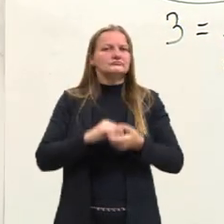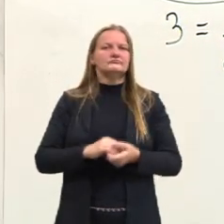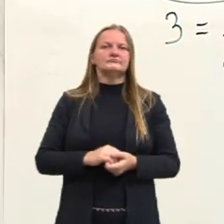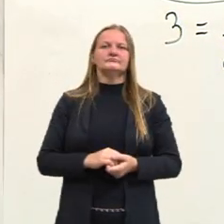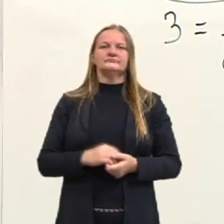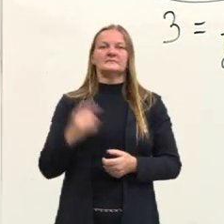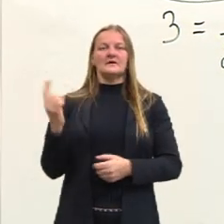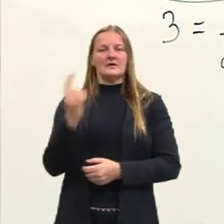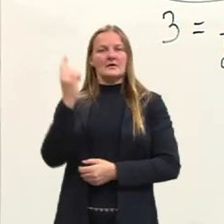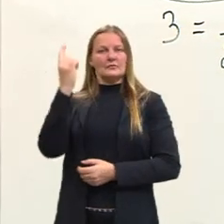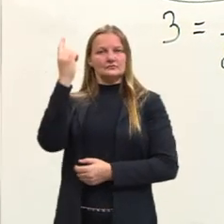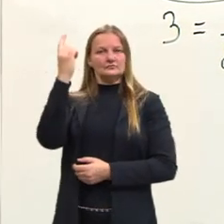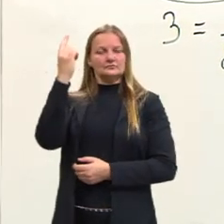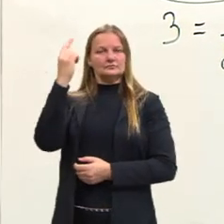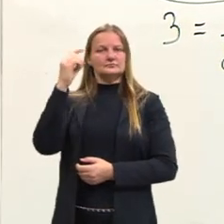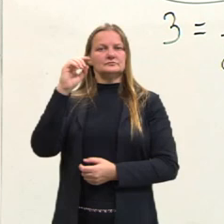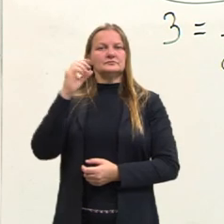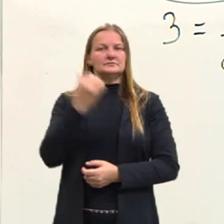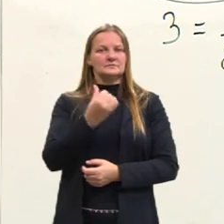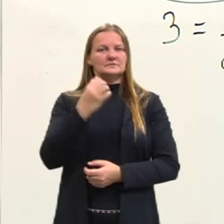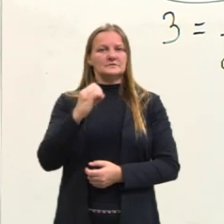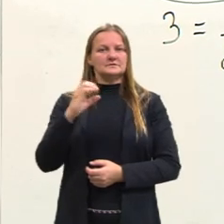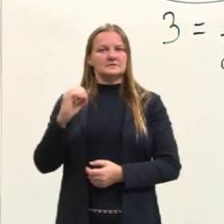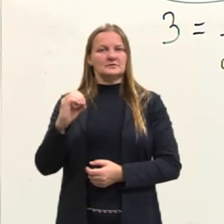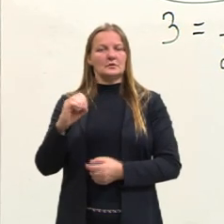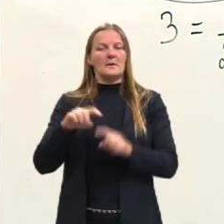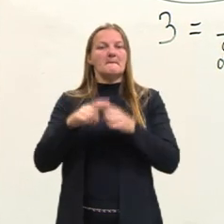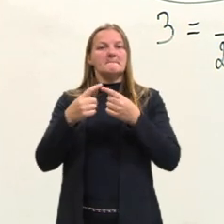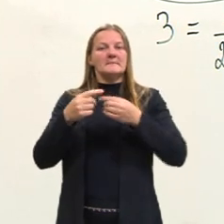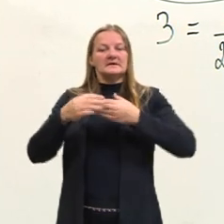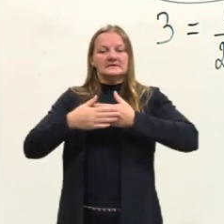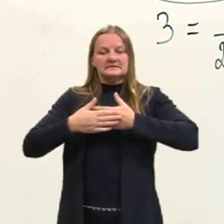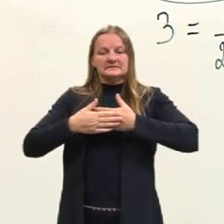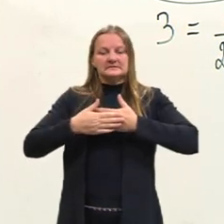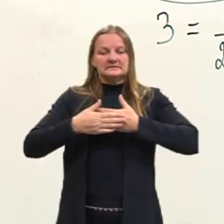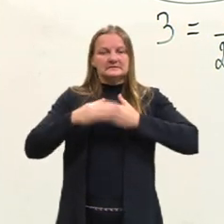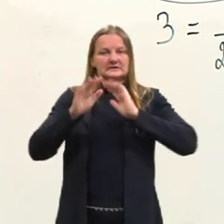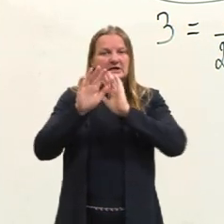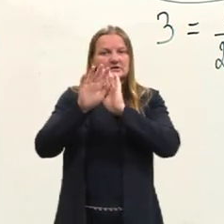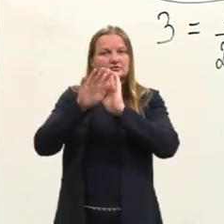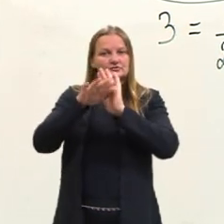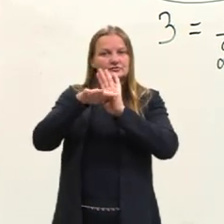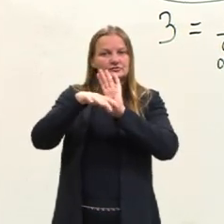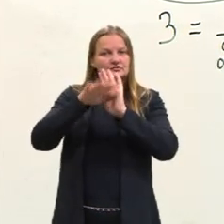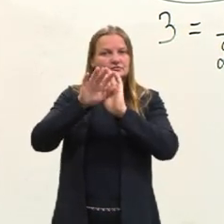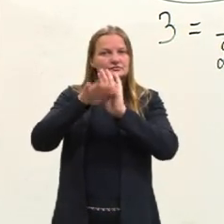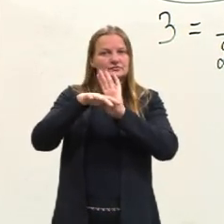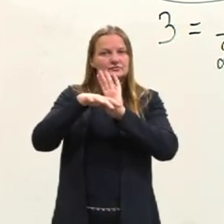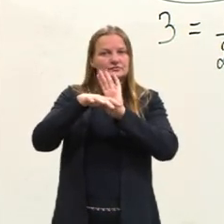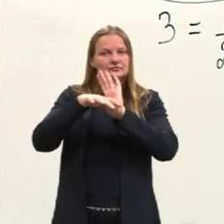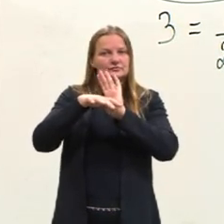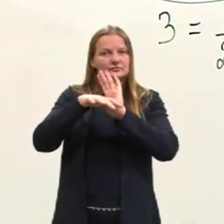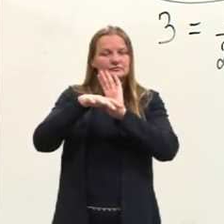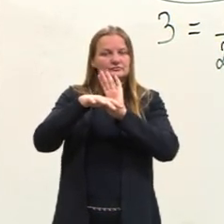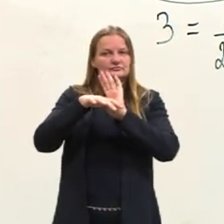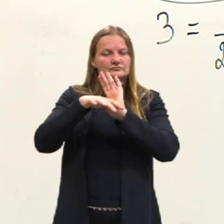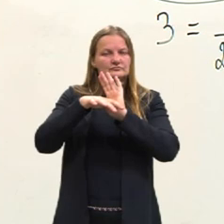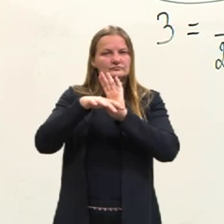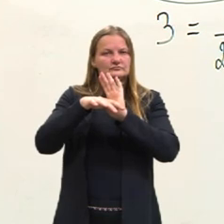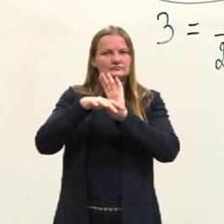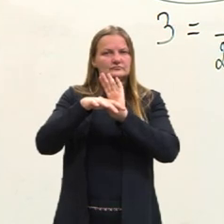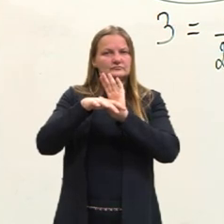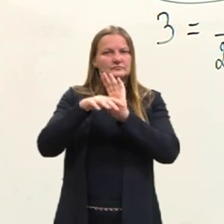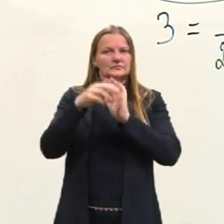A altura continua a 600, no entanto, a sombra do poste diminuiu 50 centímetros. 200 menos 50